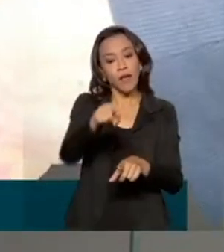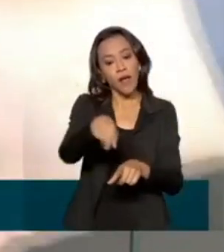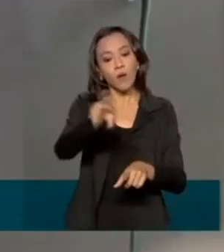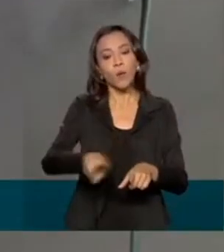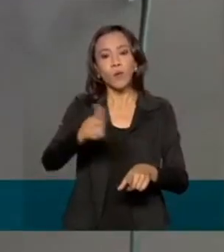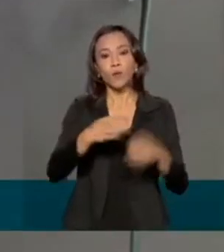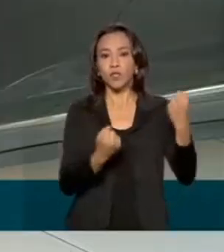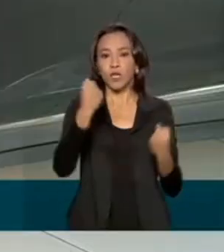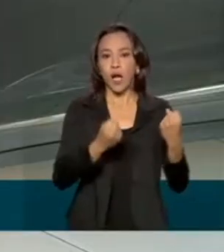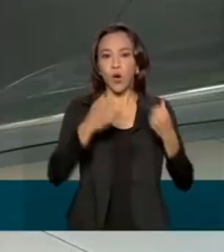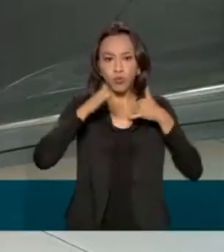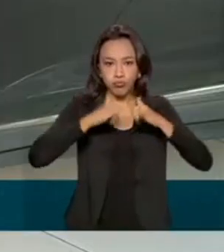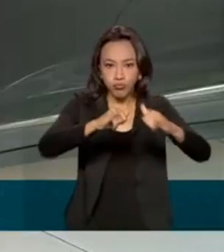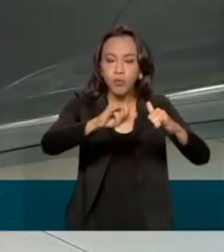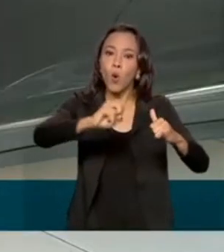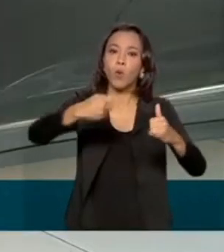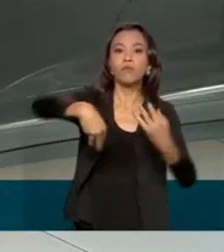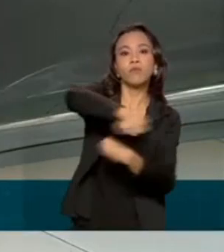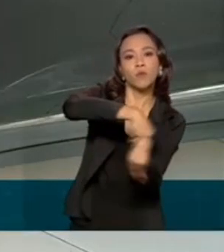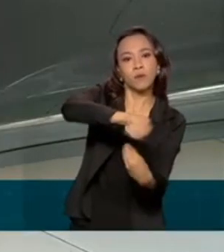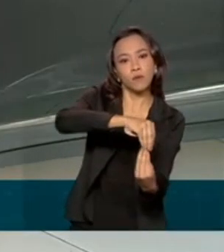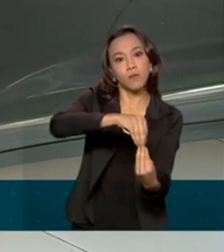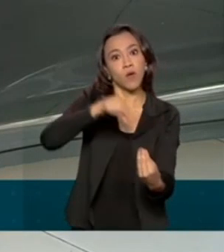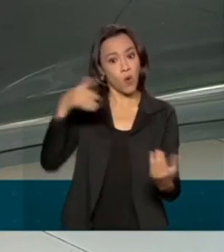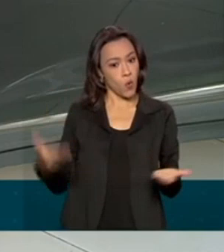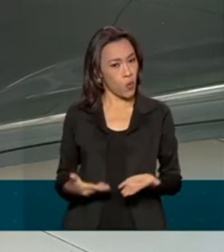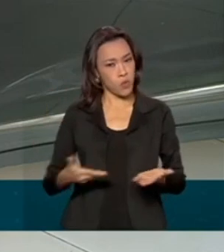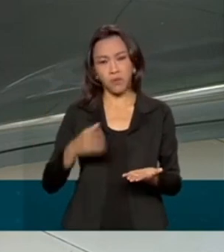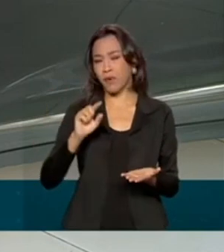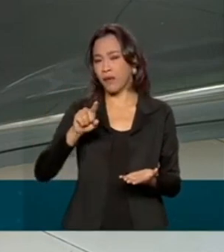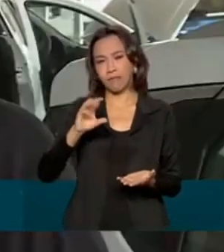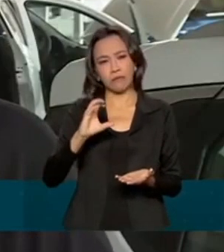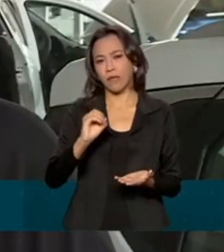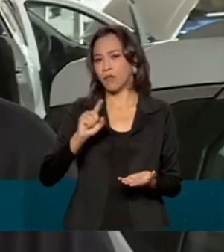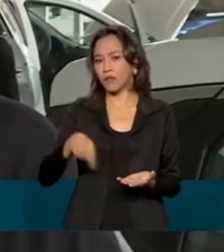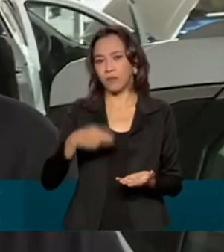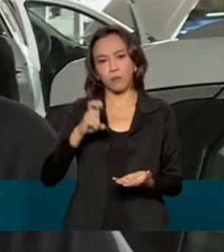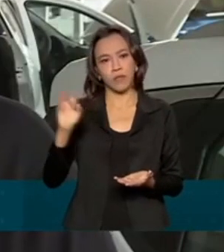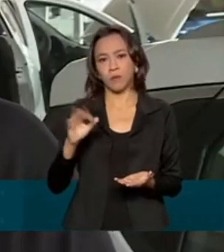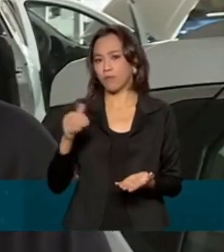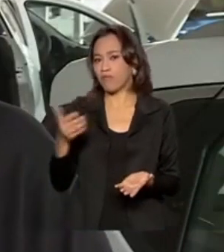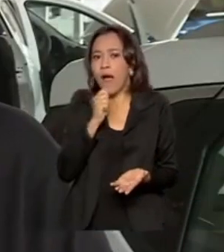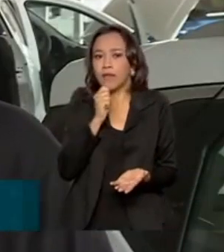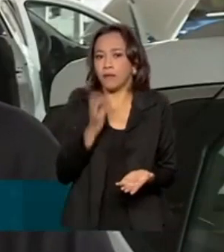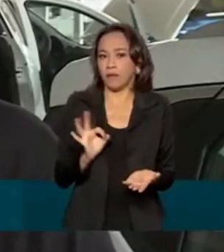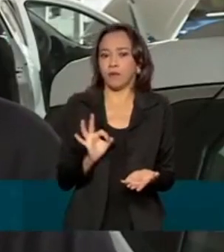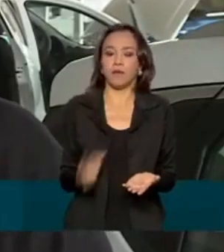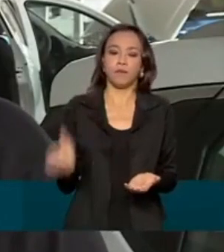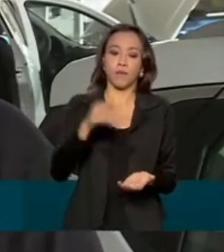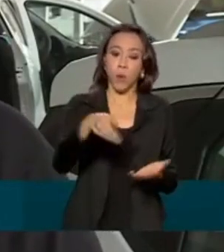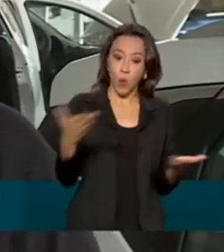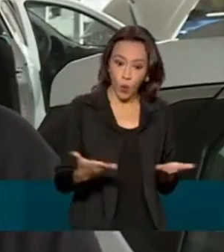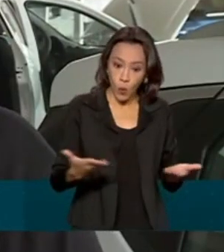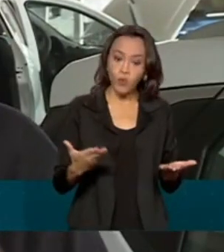elétricos ou híbridos. Hoje esse número não chega a 0,5%. Hoje em dia, no Brasil, veículos leves